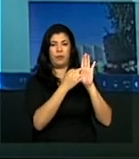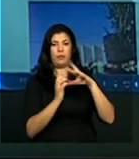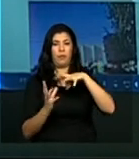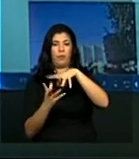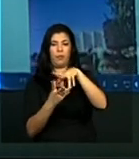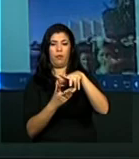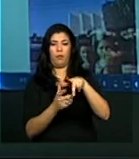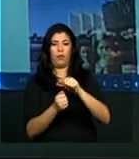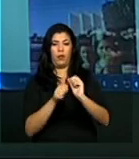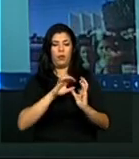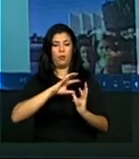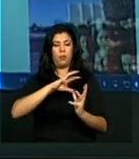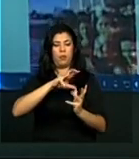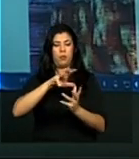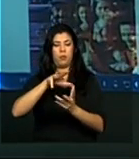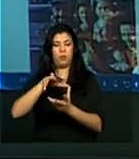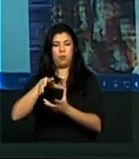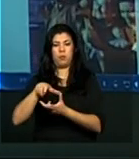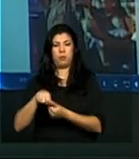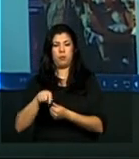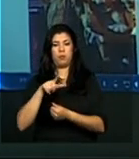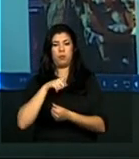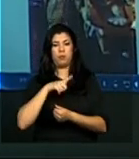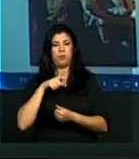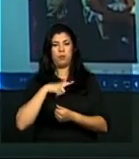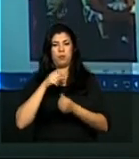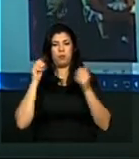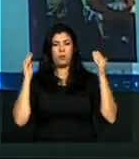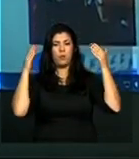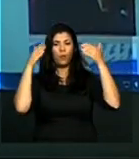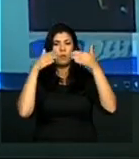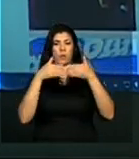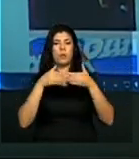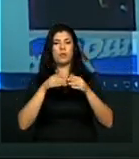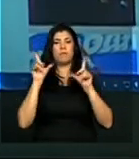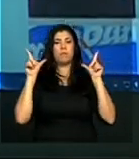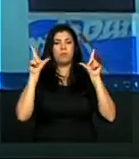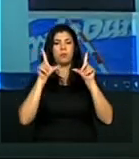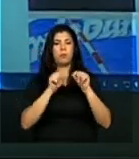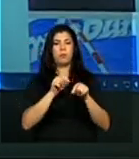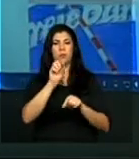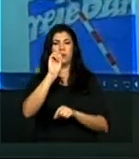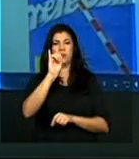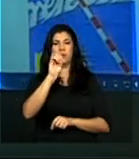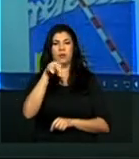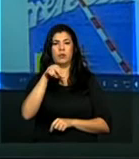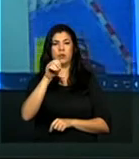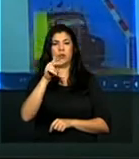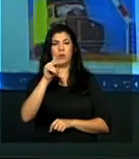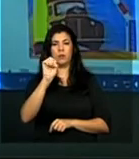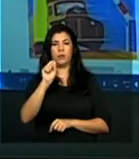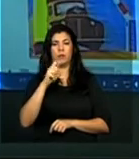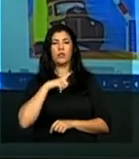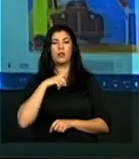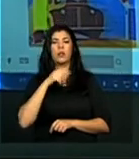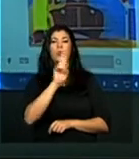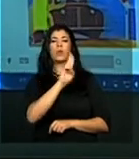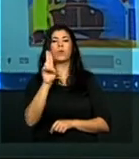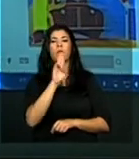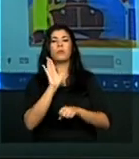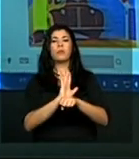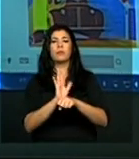Então, clicando, você tem aí uma sinopse, todos os dados, quem foi o diretor, a ficha técnica,